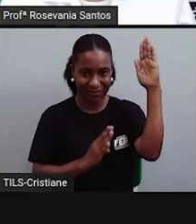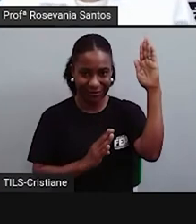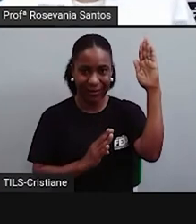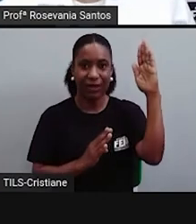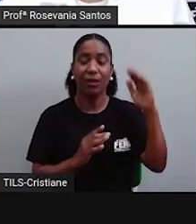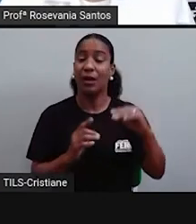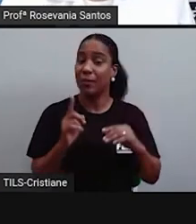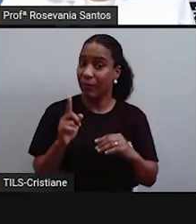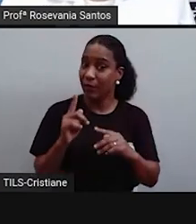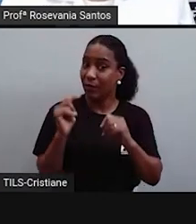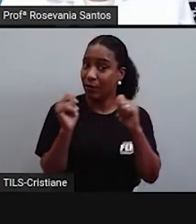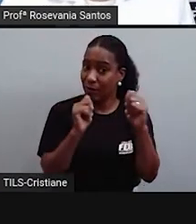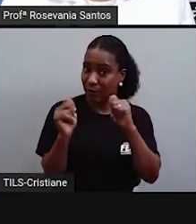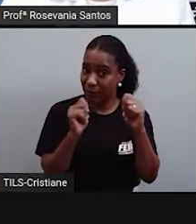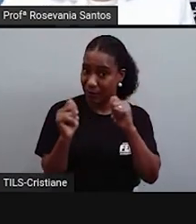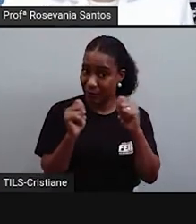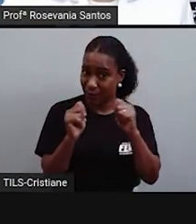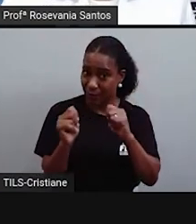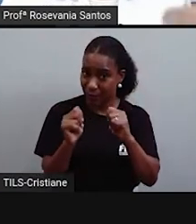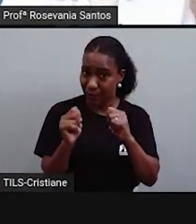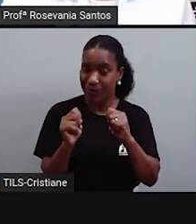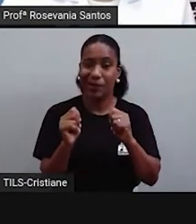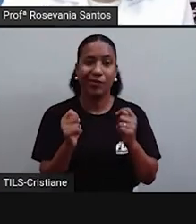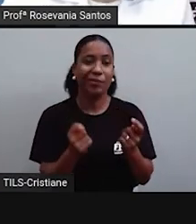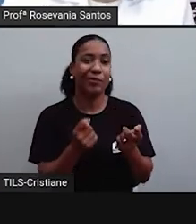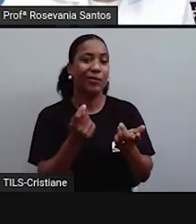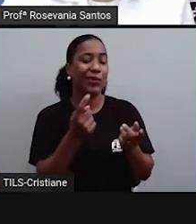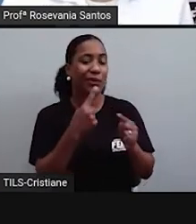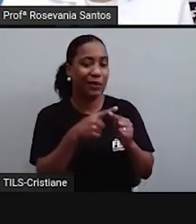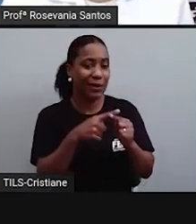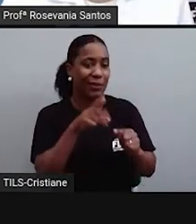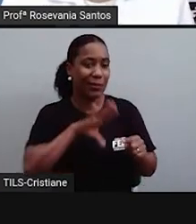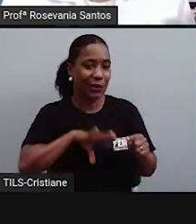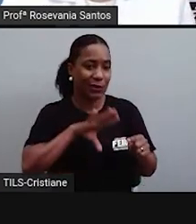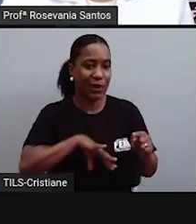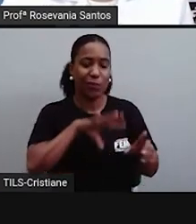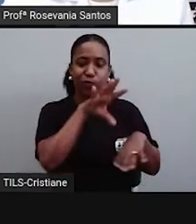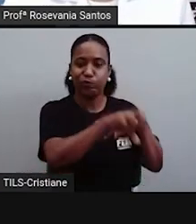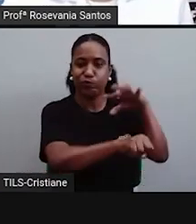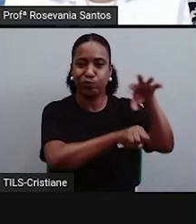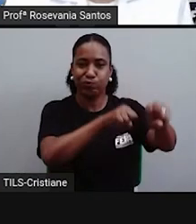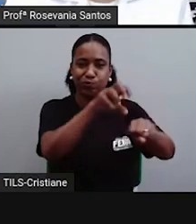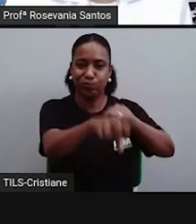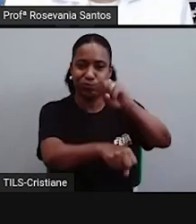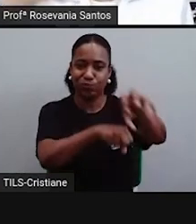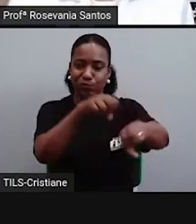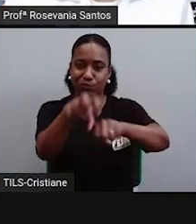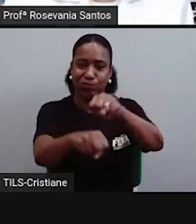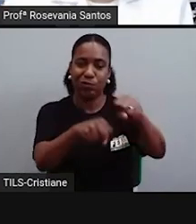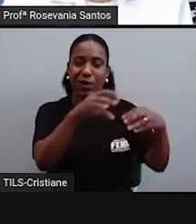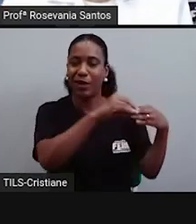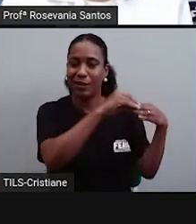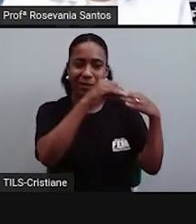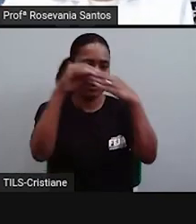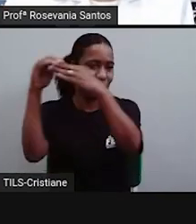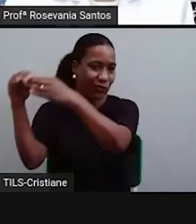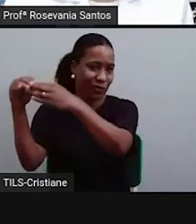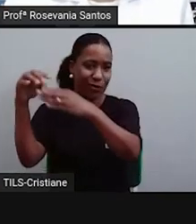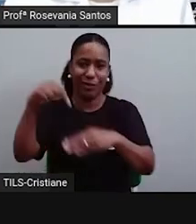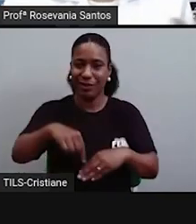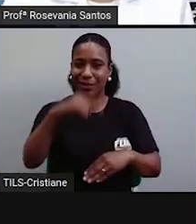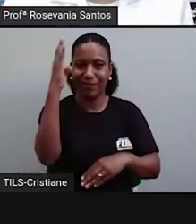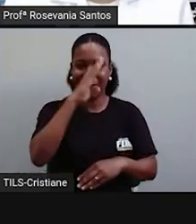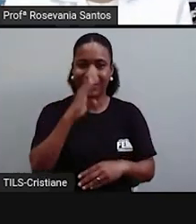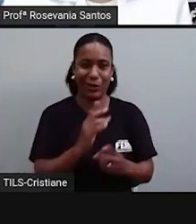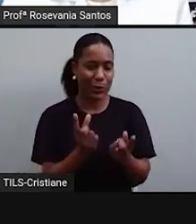econômico. Porque, na realidade, só houve retirada do material daqui das madeiras. Para ser levada para Portugal.